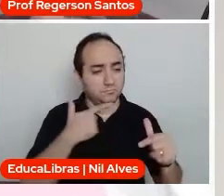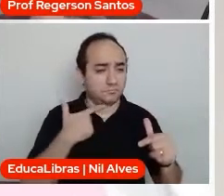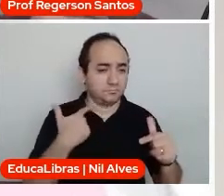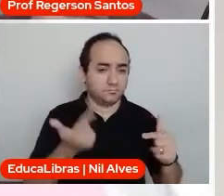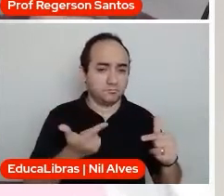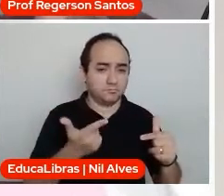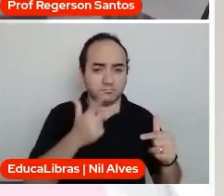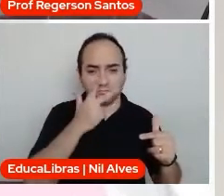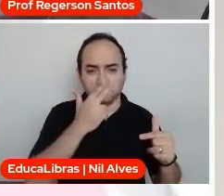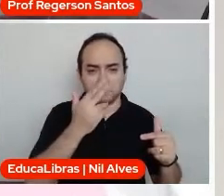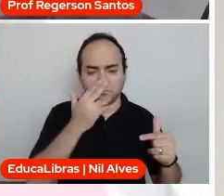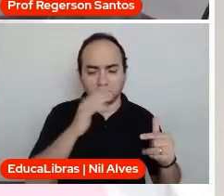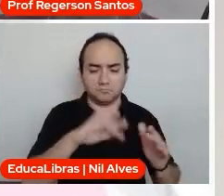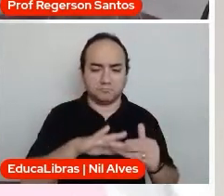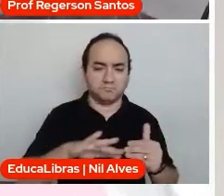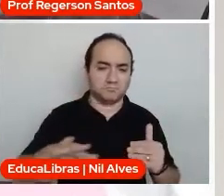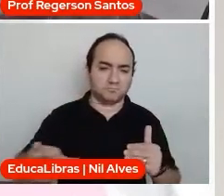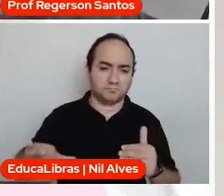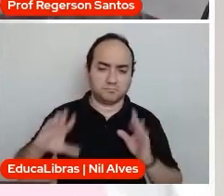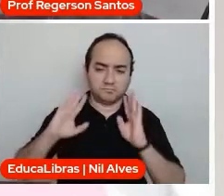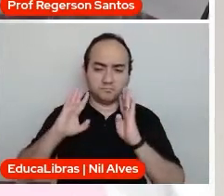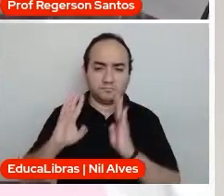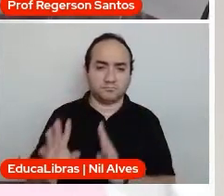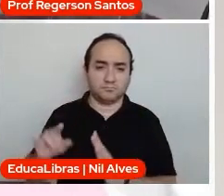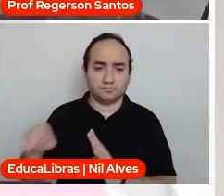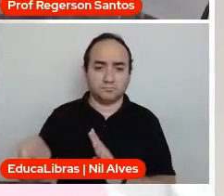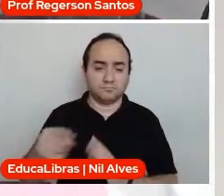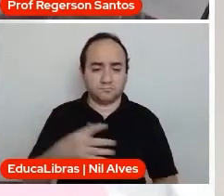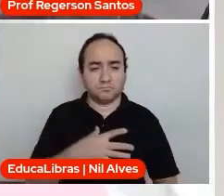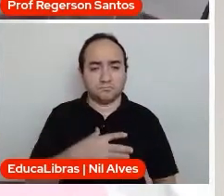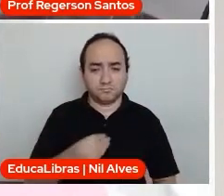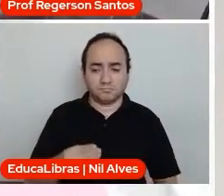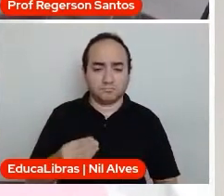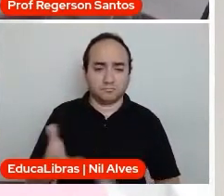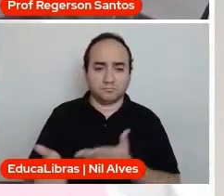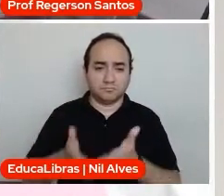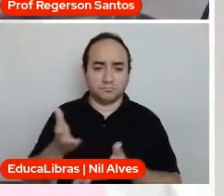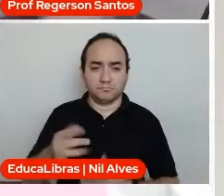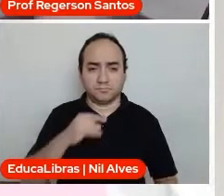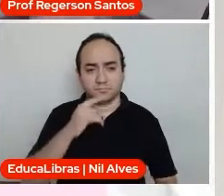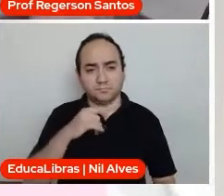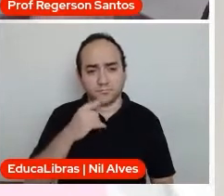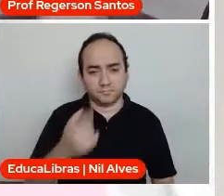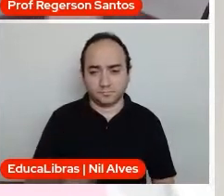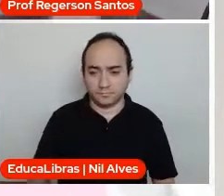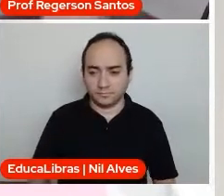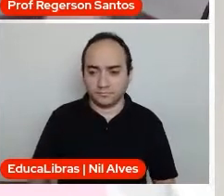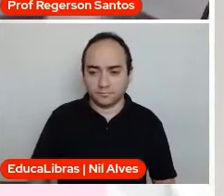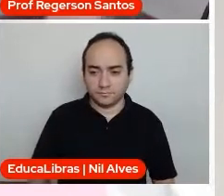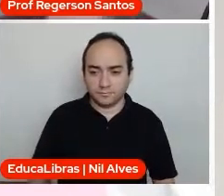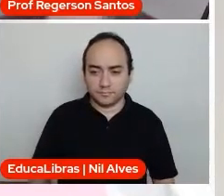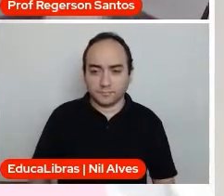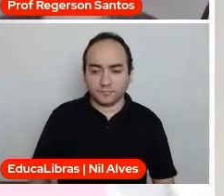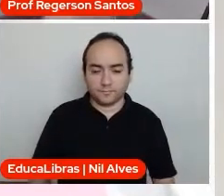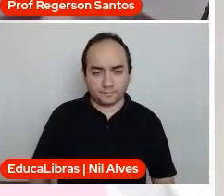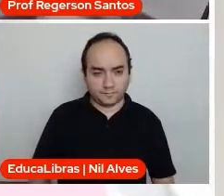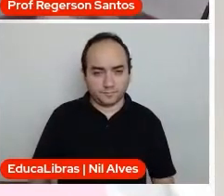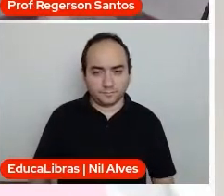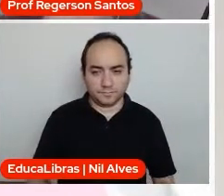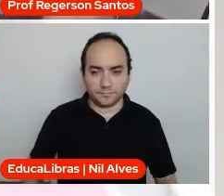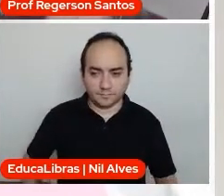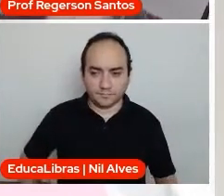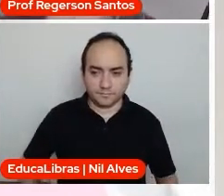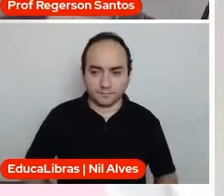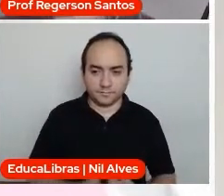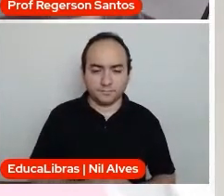faz com que eles não escutem os seus filhos, né? Então, não é um espaço de escuta, a escola é. Então, a